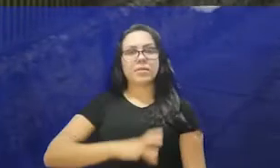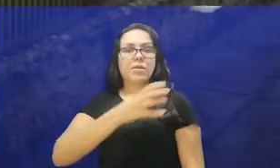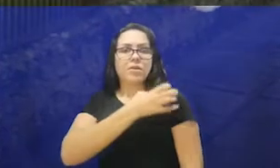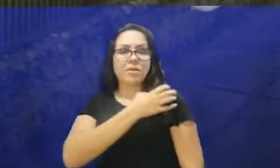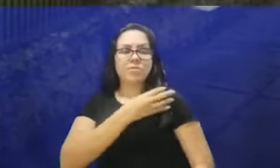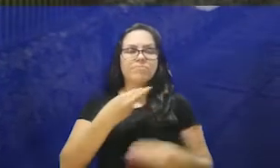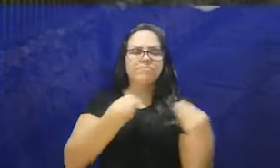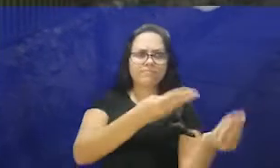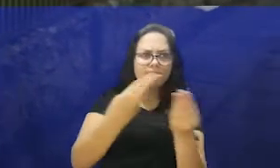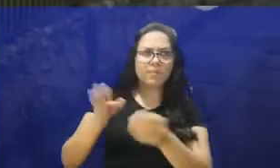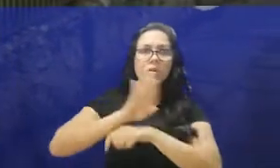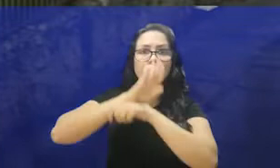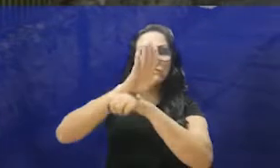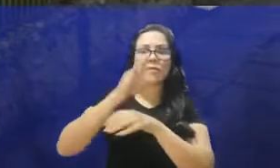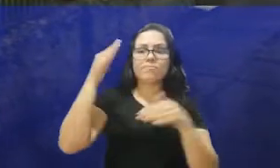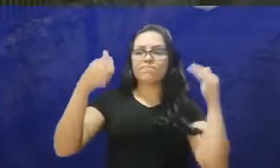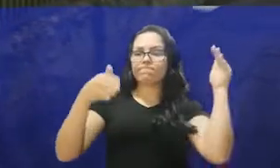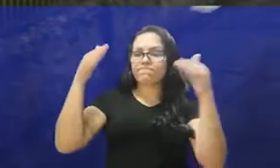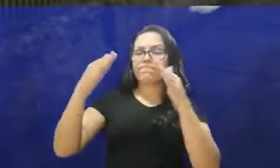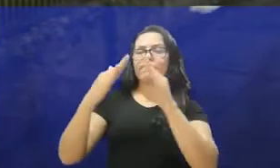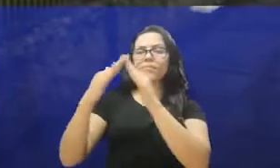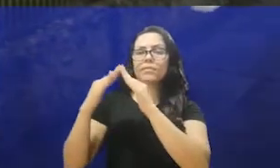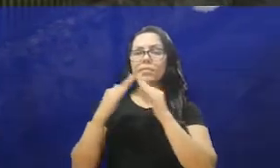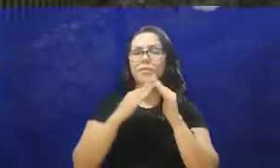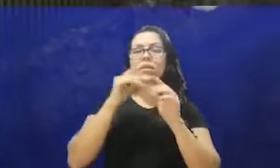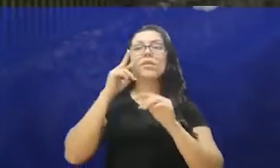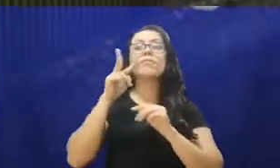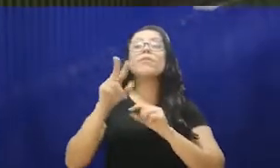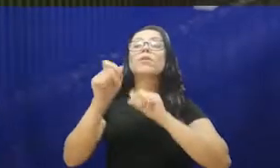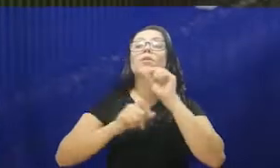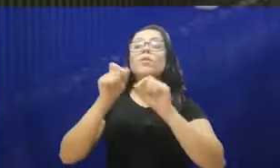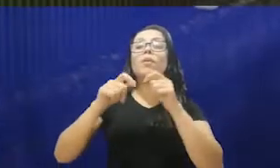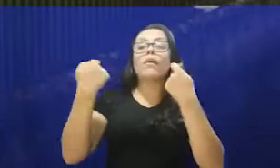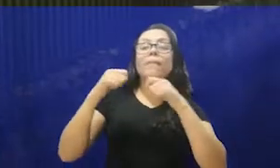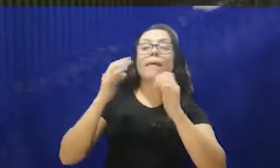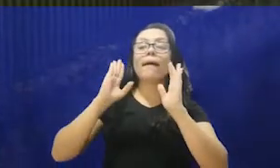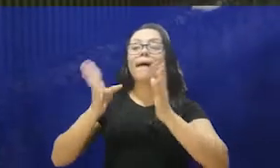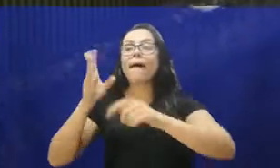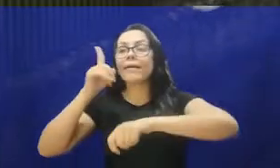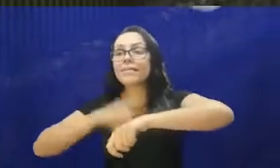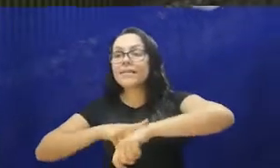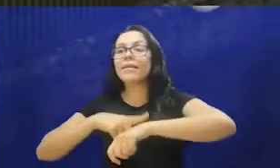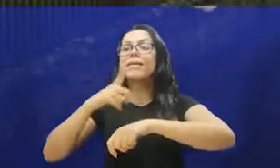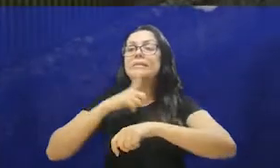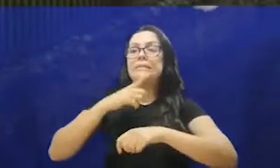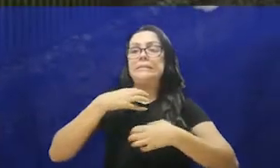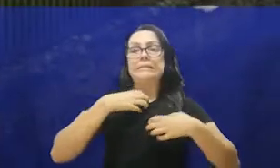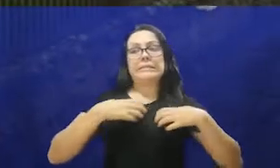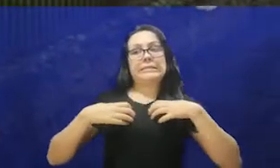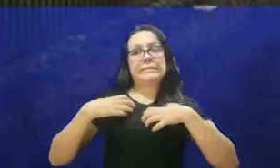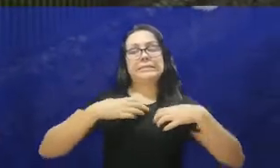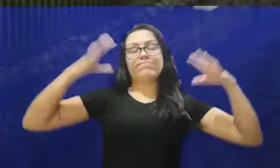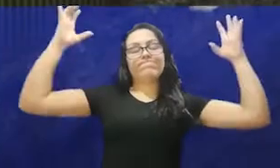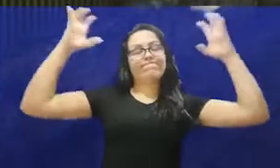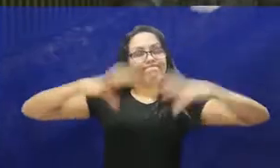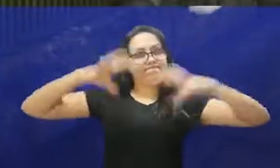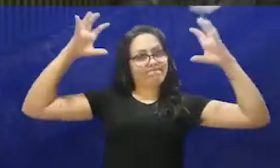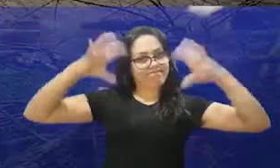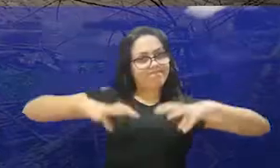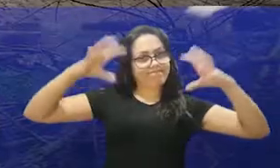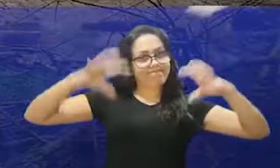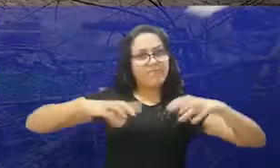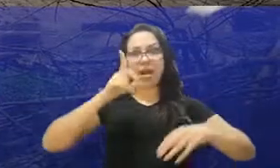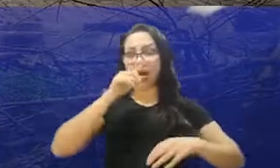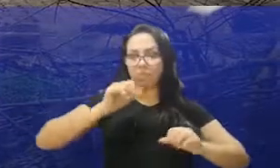cidadão rio-grandino com lona, indo nas residências, vendo que estão necessitando agora nesse momento de angústia, de muita chuva